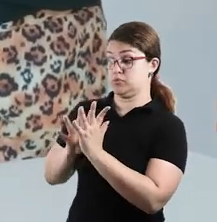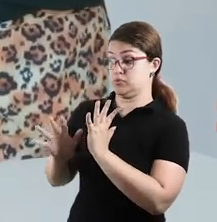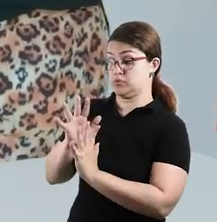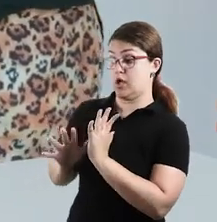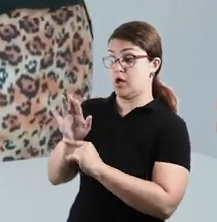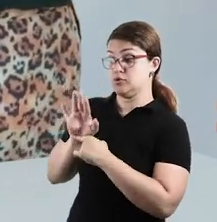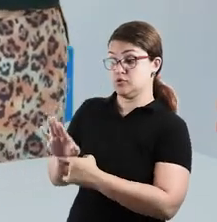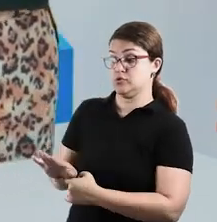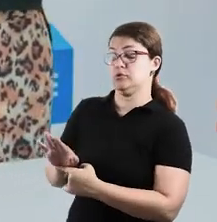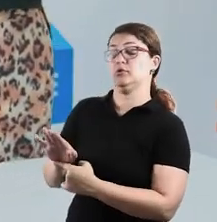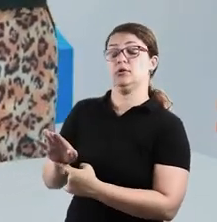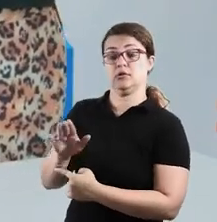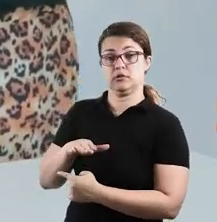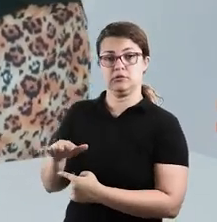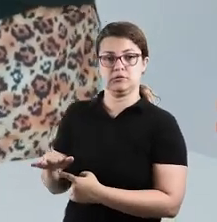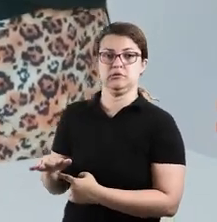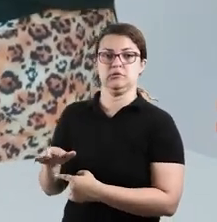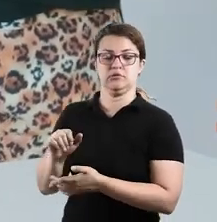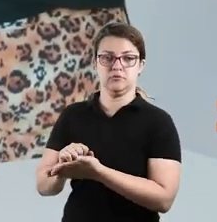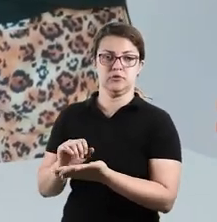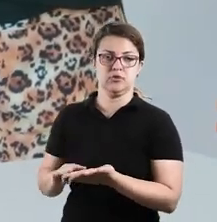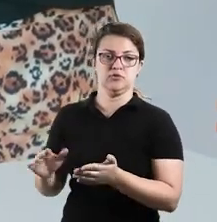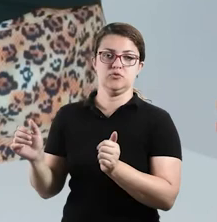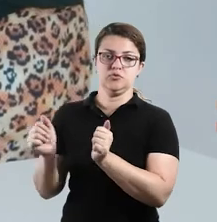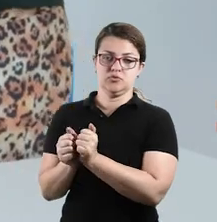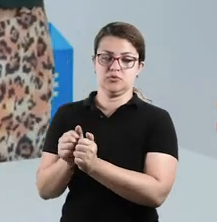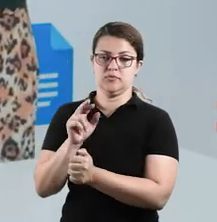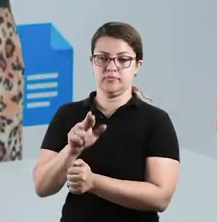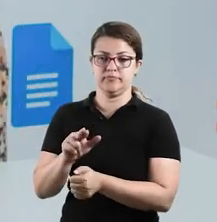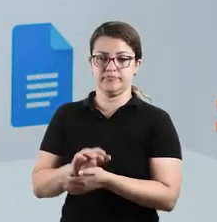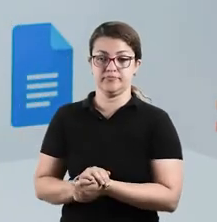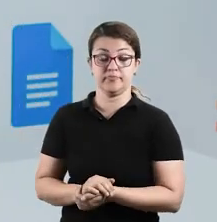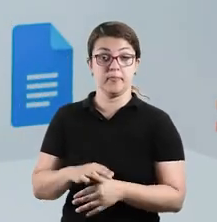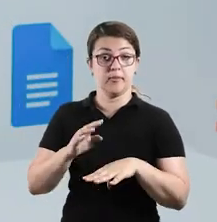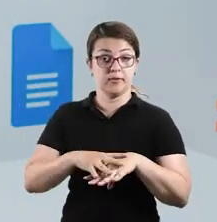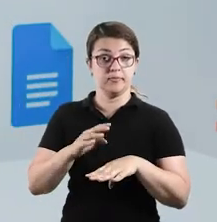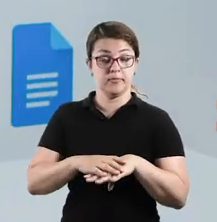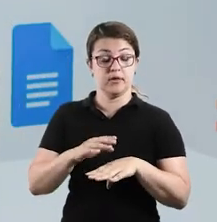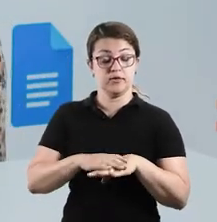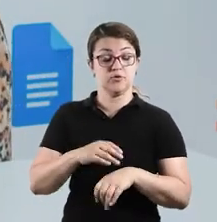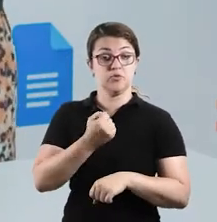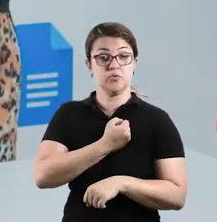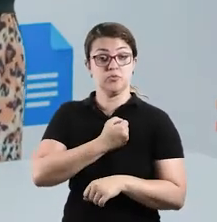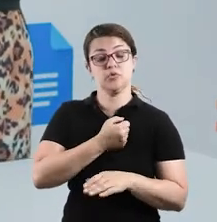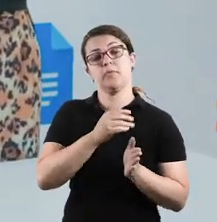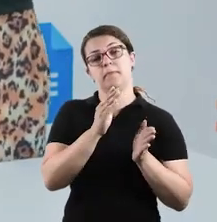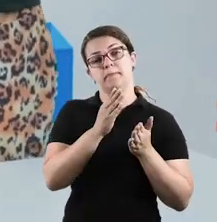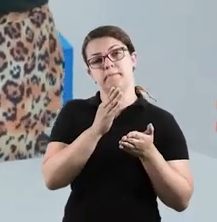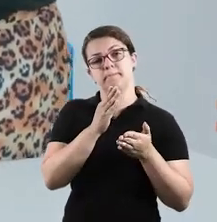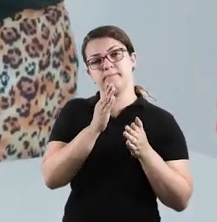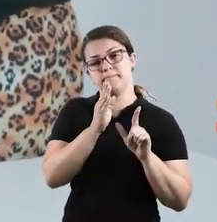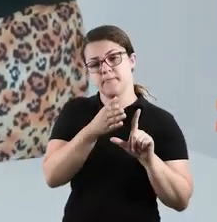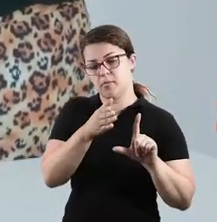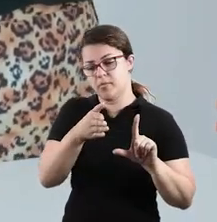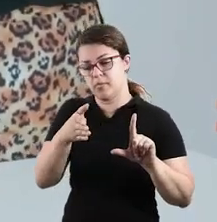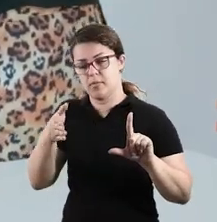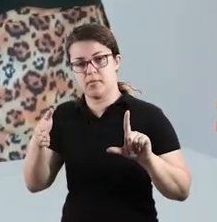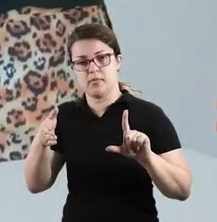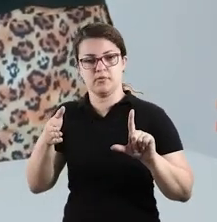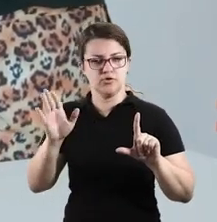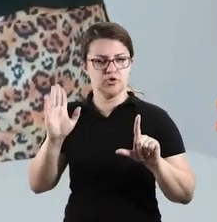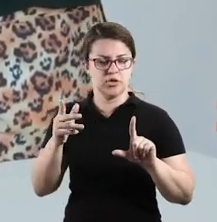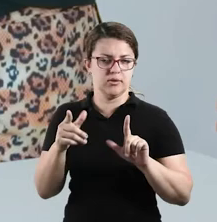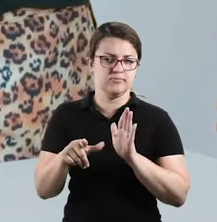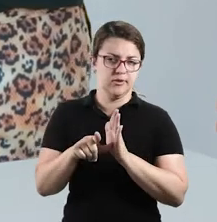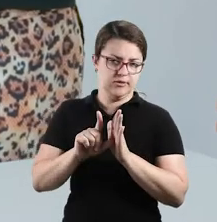a criança a fazer essa atividade. Em matemática, nós vamos trabalhar com sequências numéricas. Nós já vimos atividades reminentes a essas nas semanas